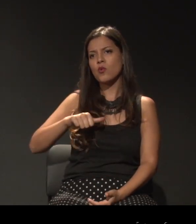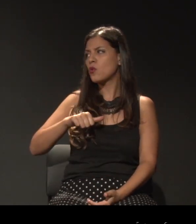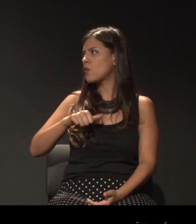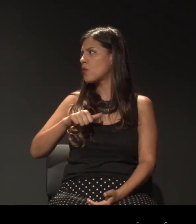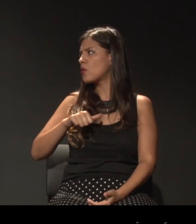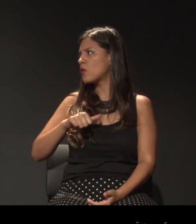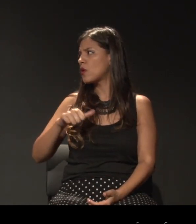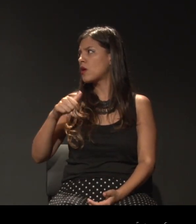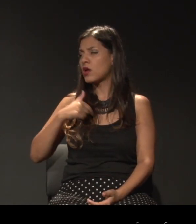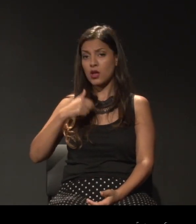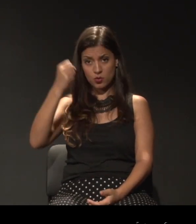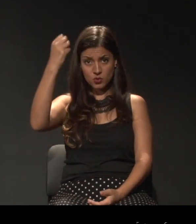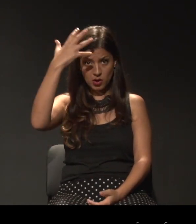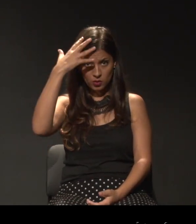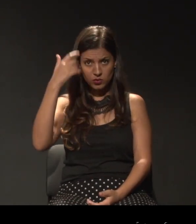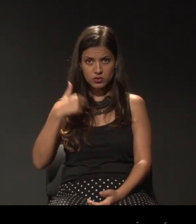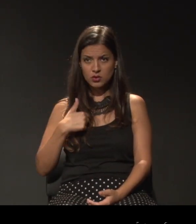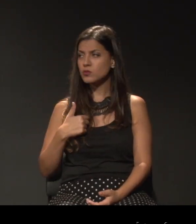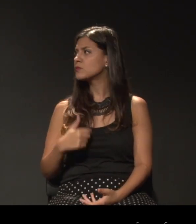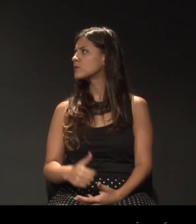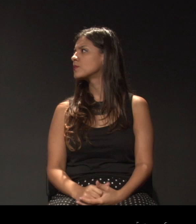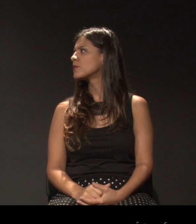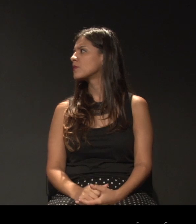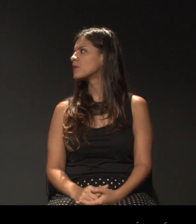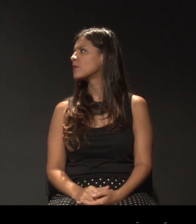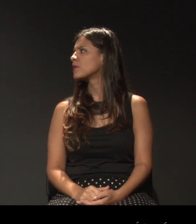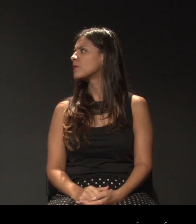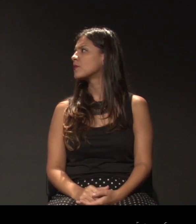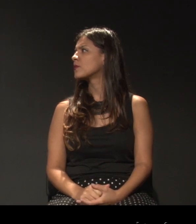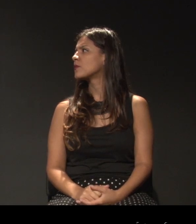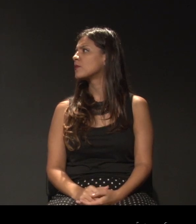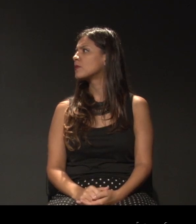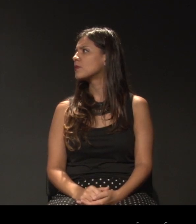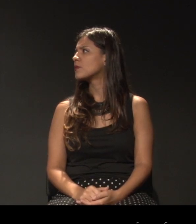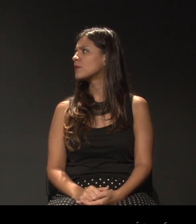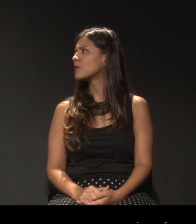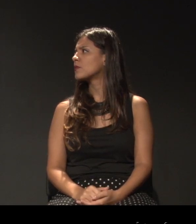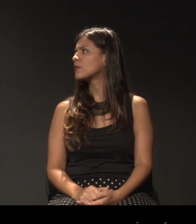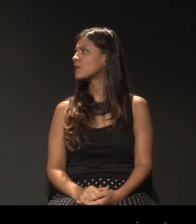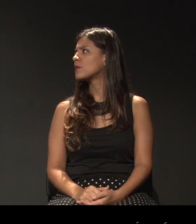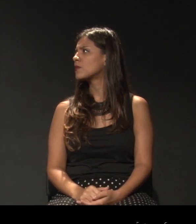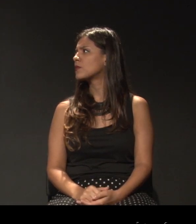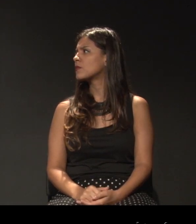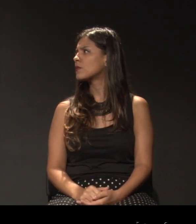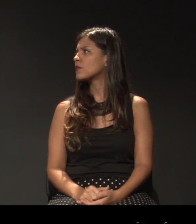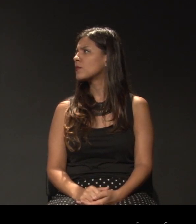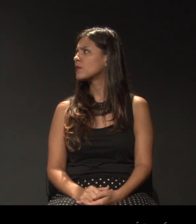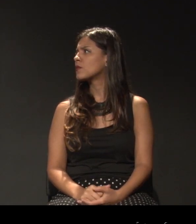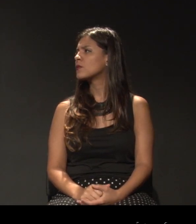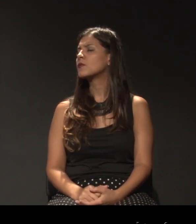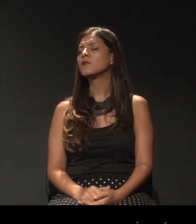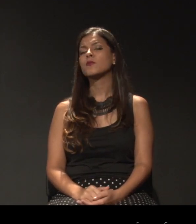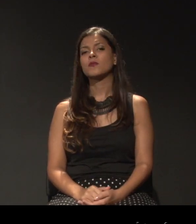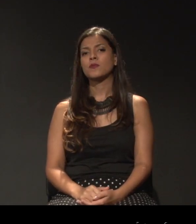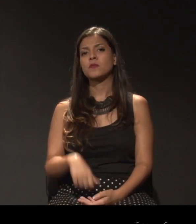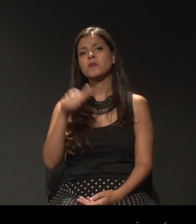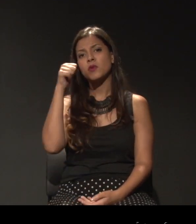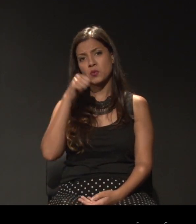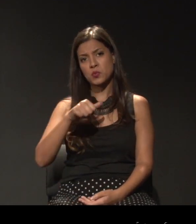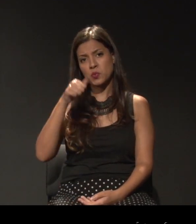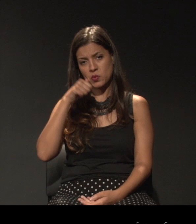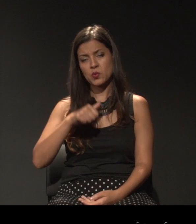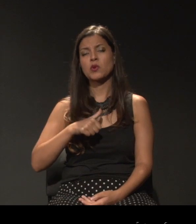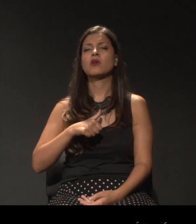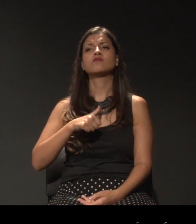fora do foco aqui da luz, gente? Não, tudo bem. Enquanto mulher, enquanto estudante e